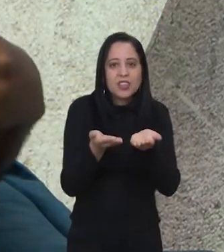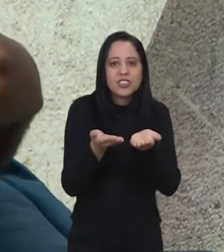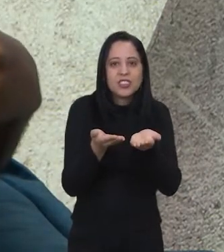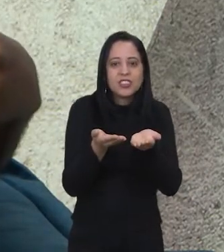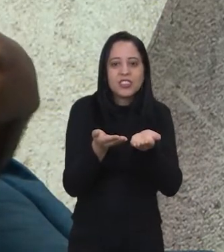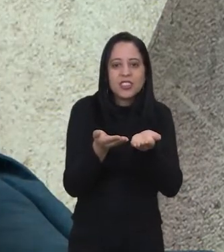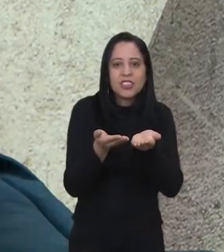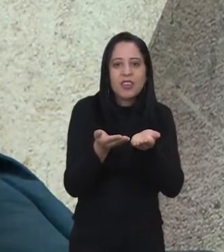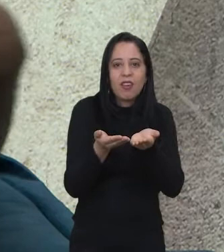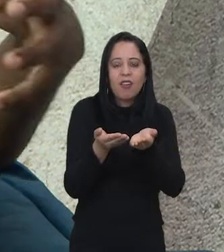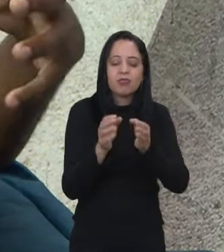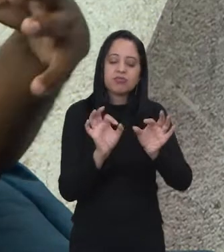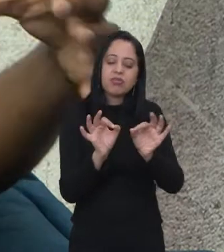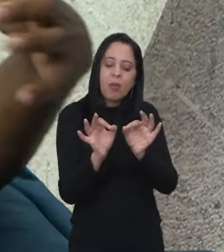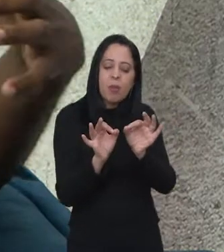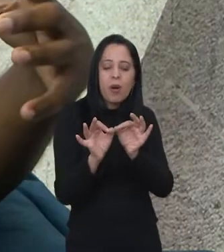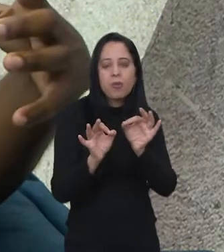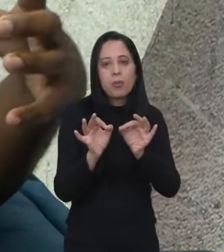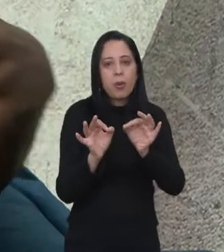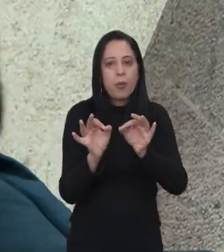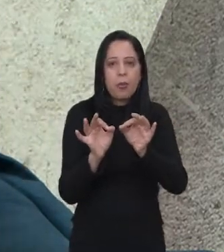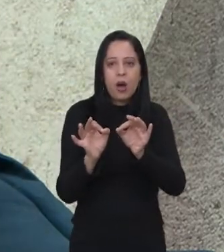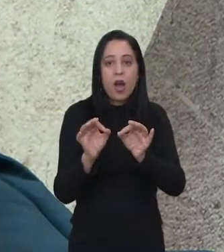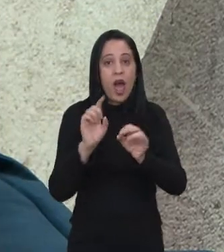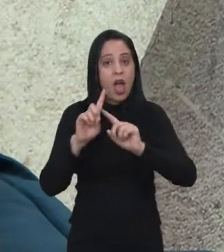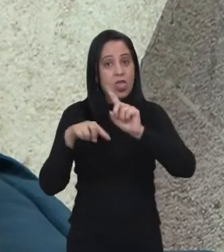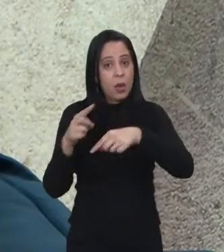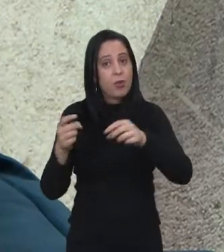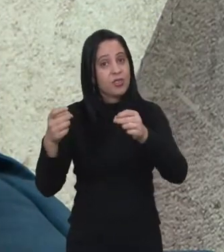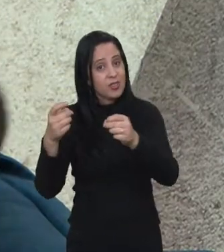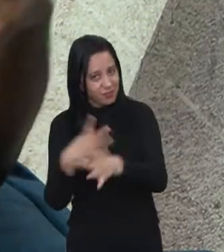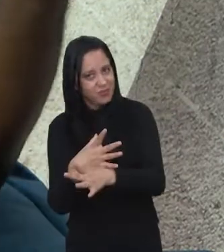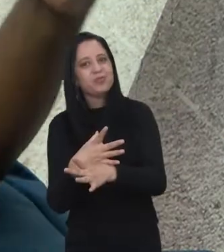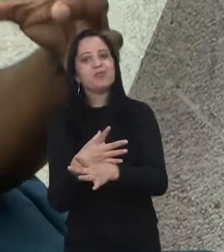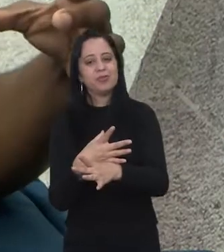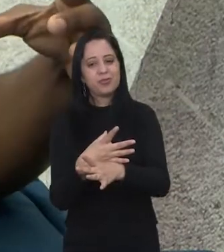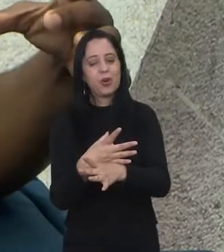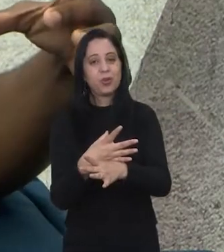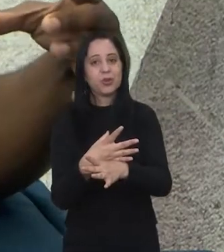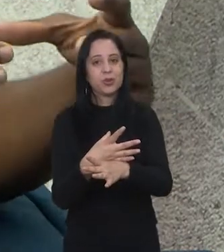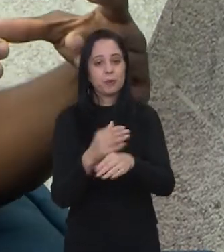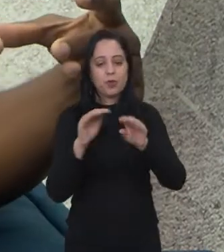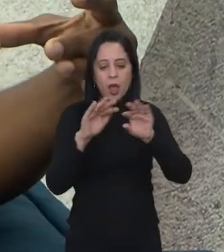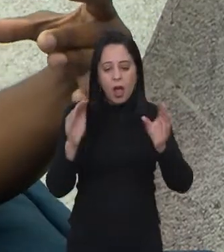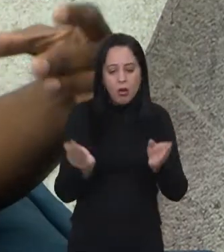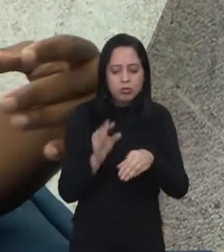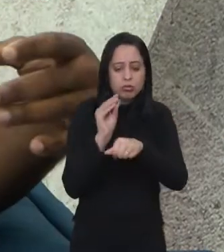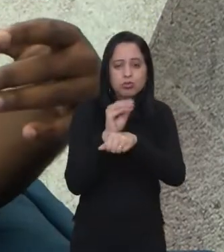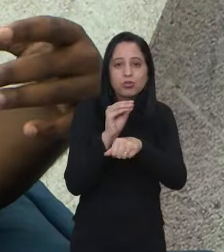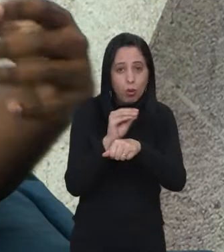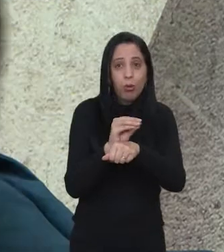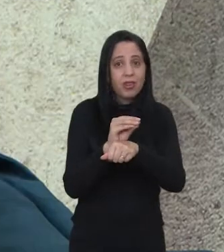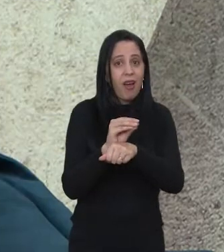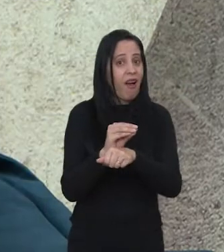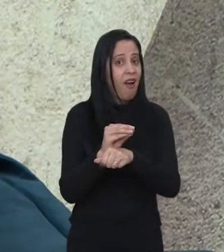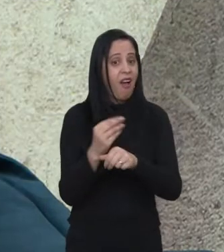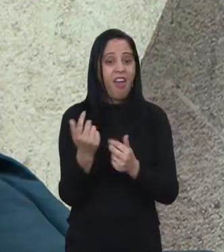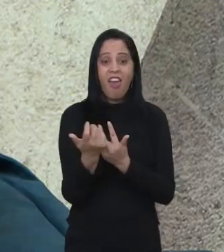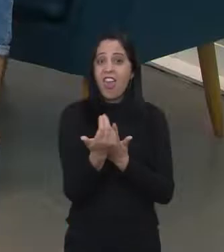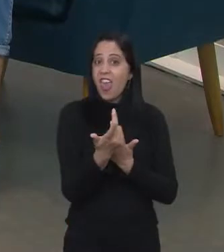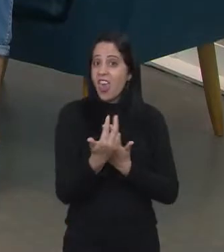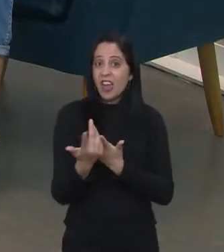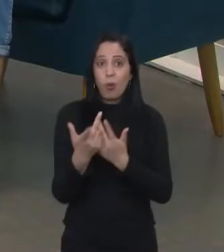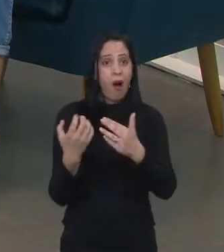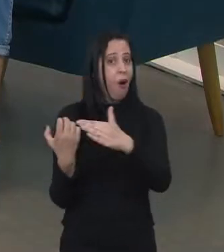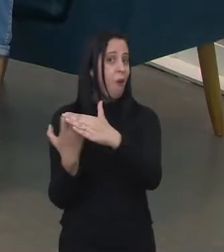ir para o mundo, para sair daquele ambiente protegido. ele já estava em um ambiente protegido que era a barriga, vai para o ambiente protegido que é a incubadora até que esteja pronto para ir para o mundo.